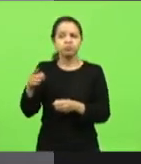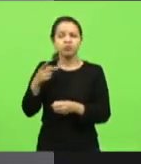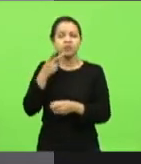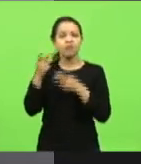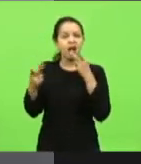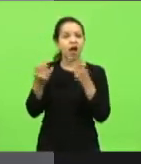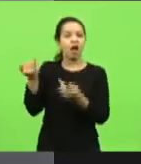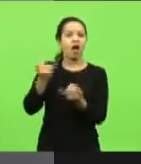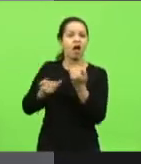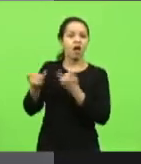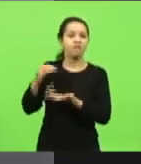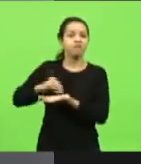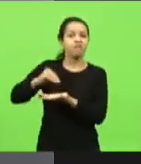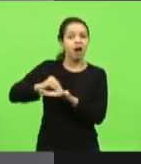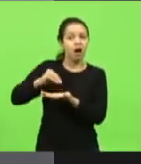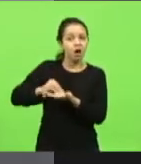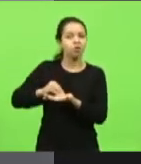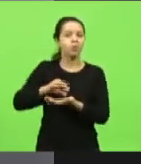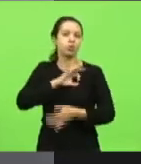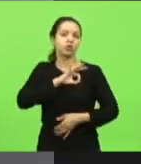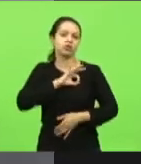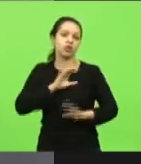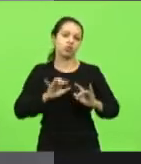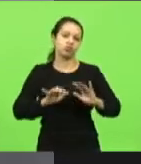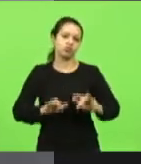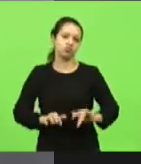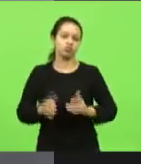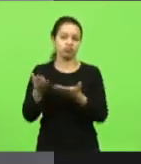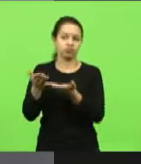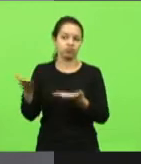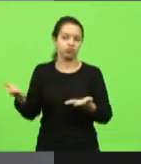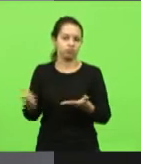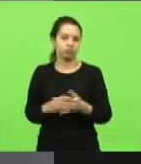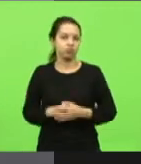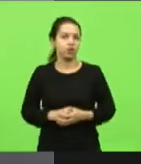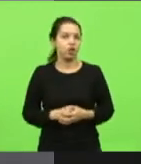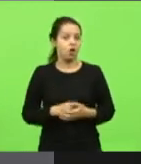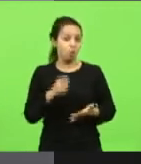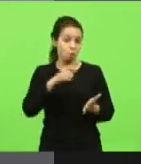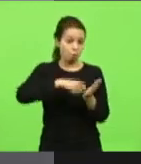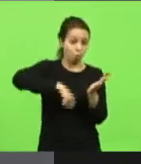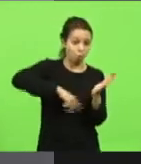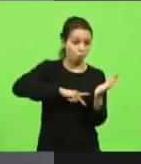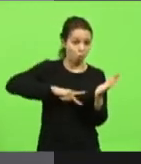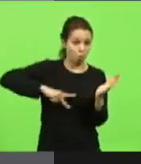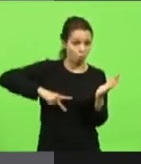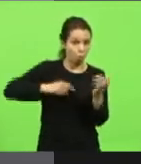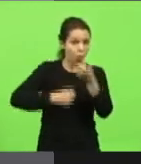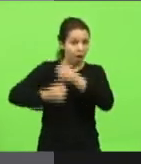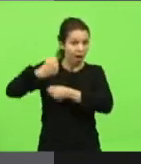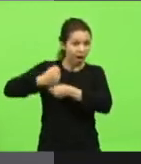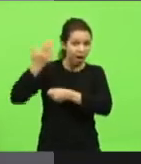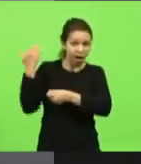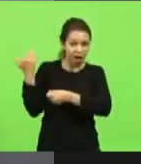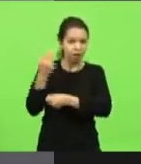desses escrivães veja se o concurso foi feito em 2017 deputado